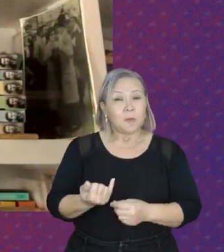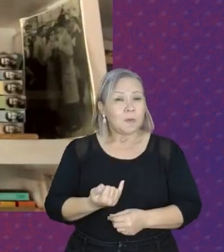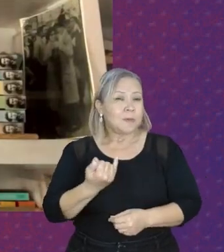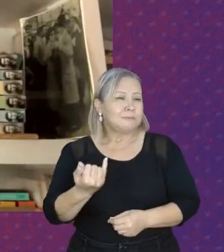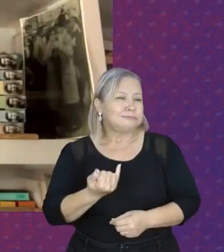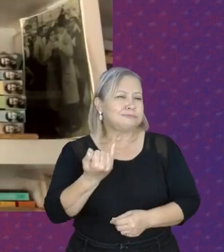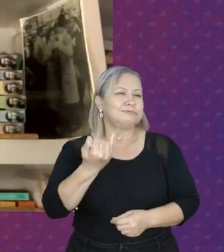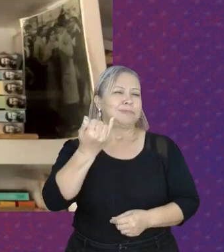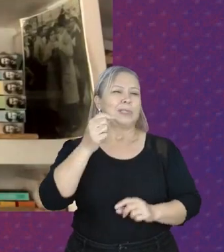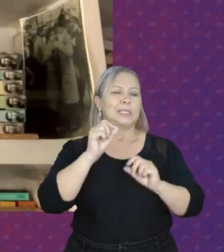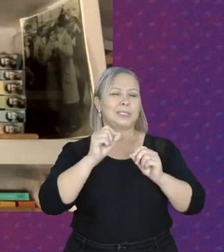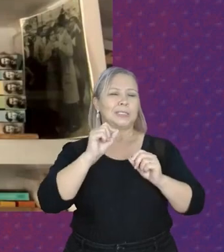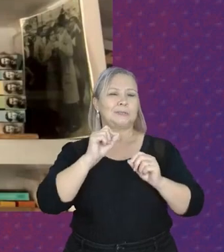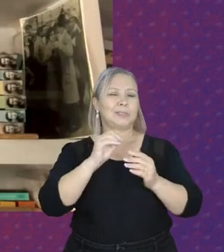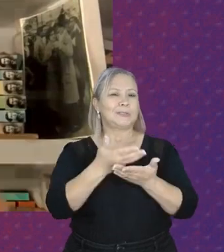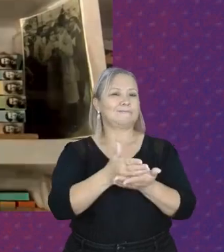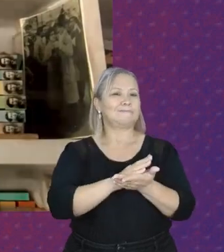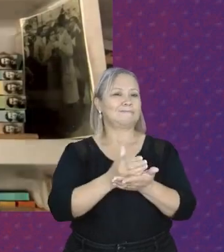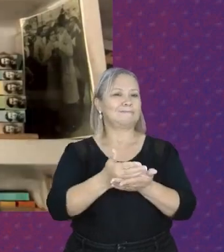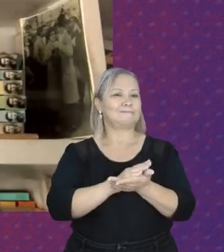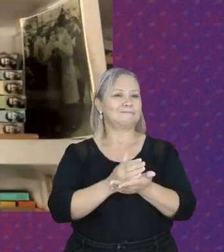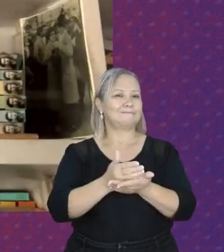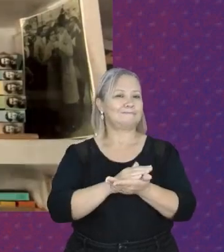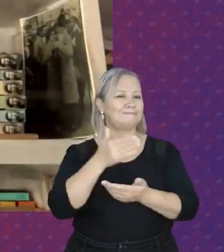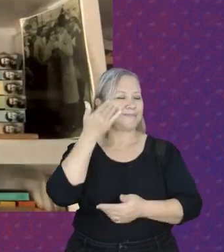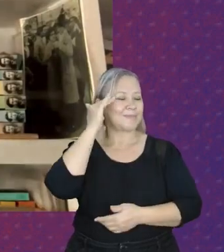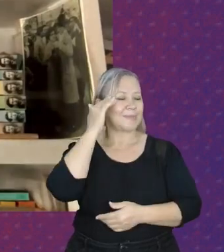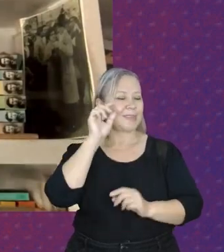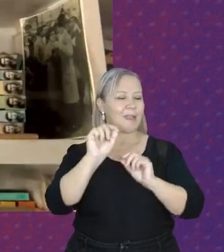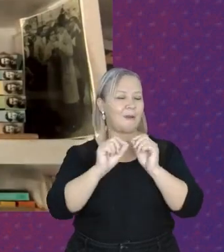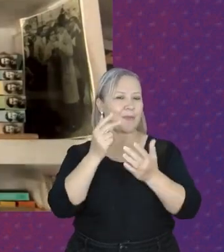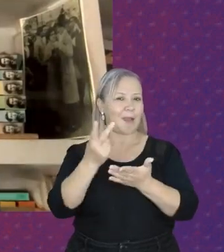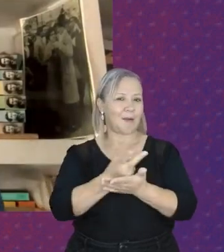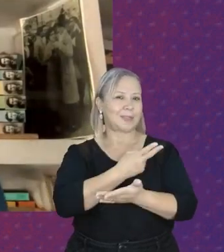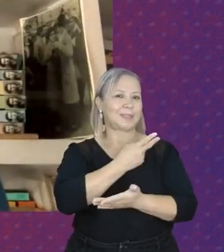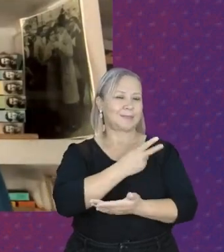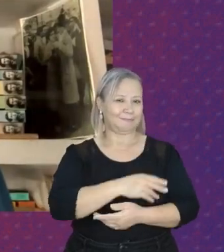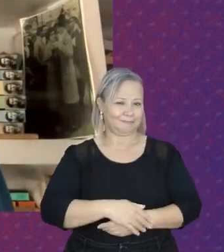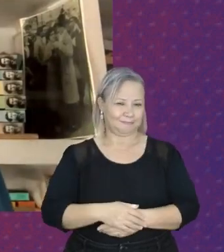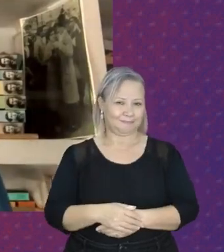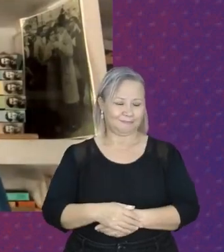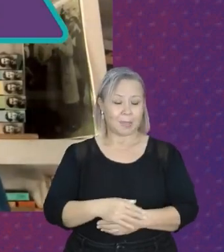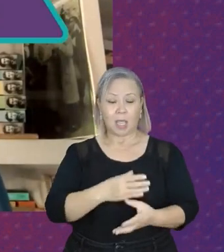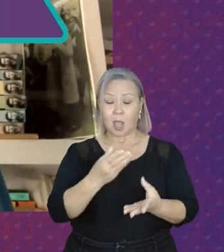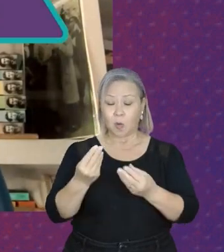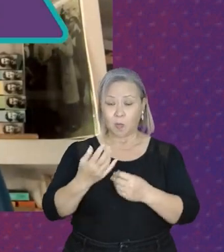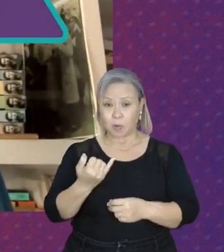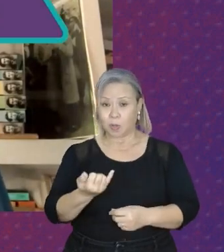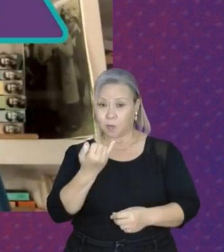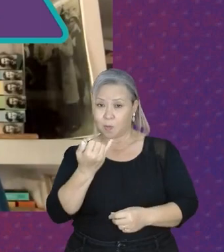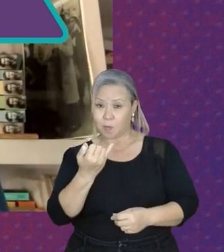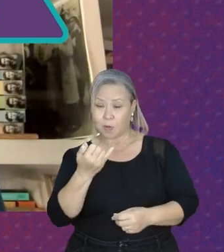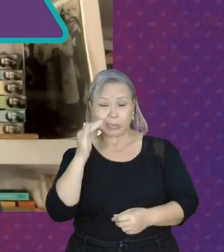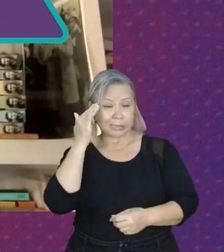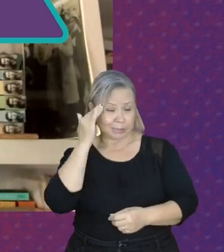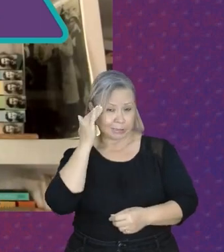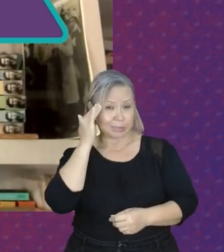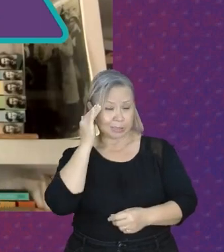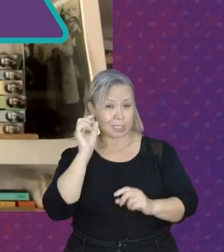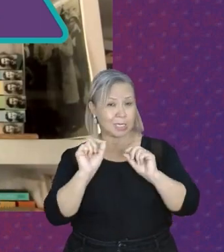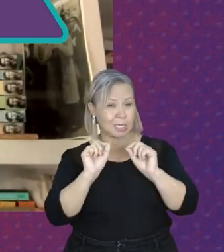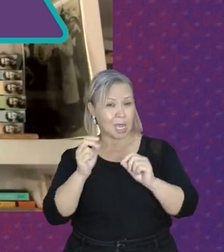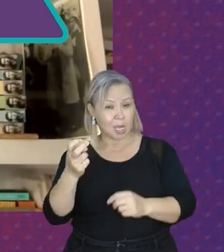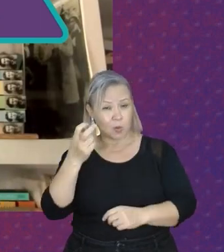consiga ler os processos, entender o que está acontecendo. Então, é muito importante nós entendermos que a